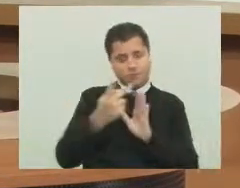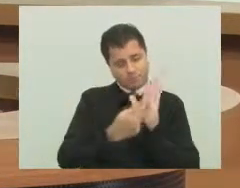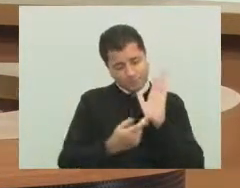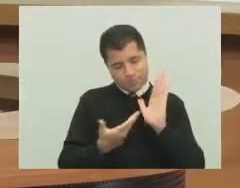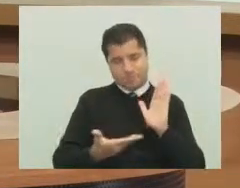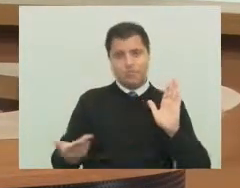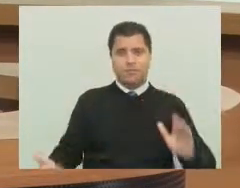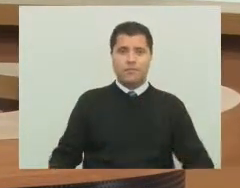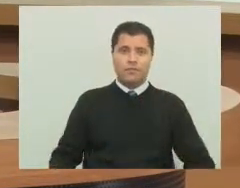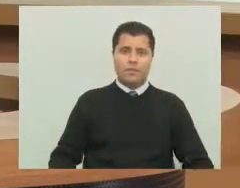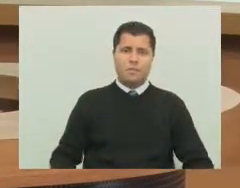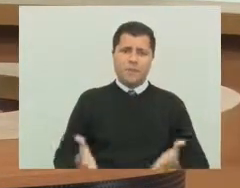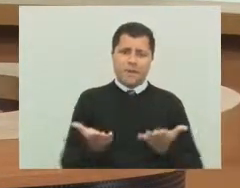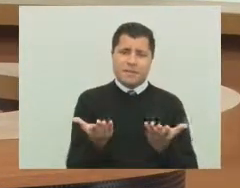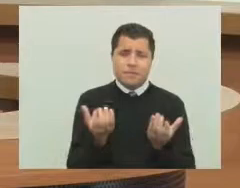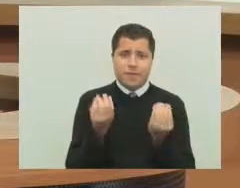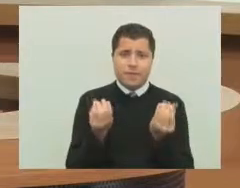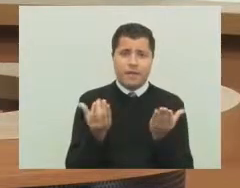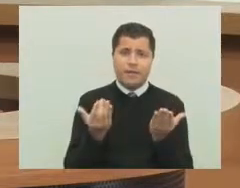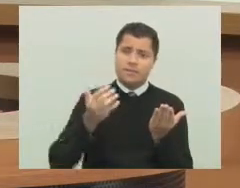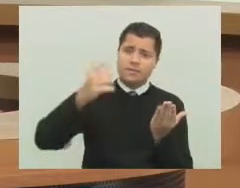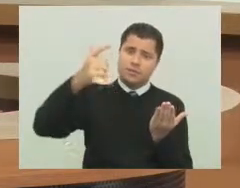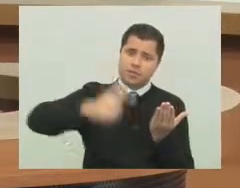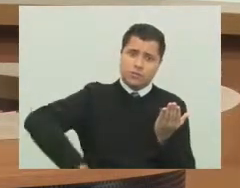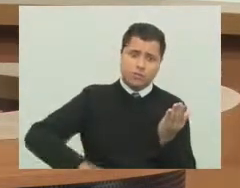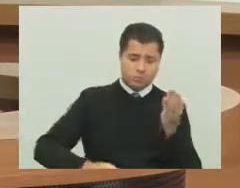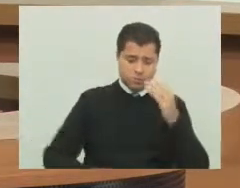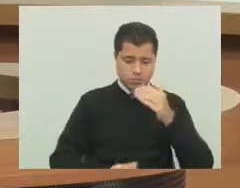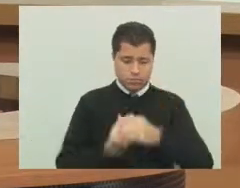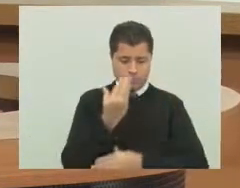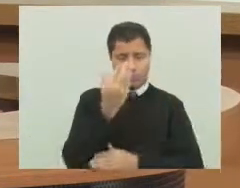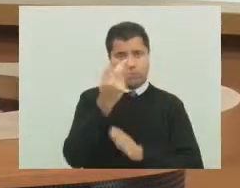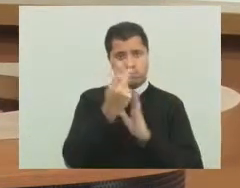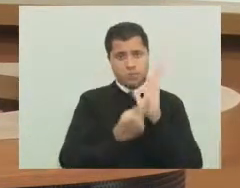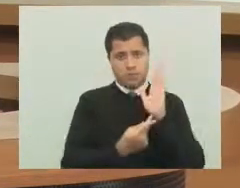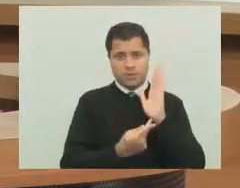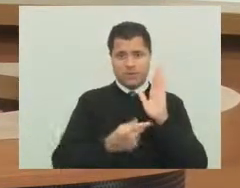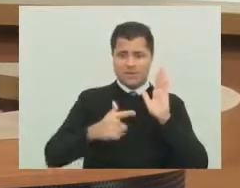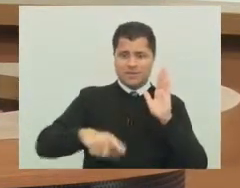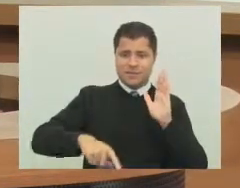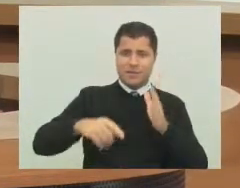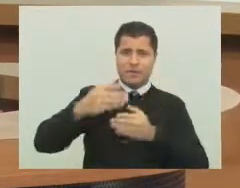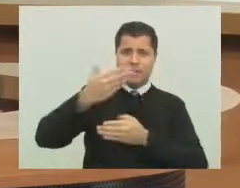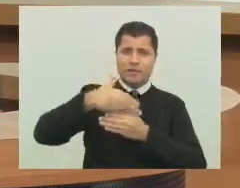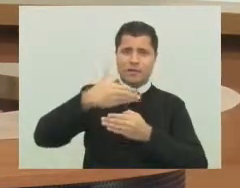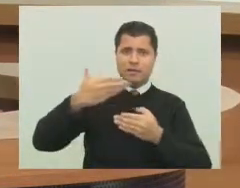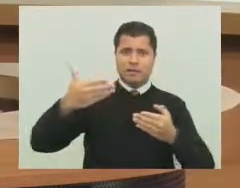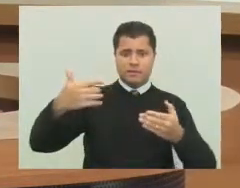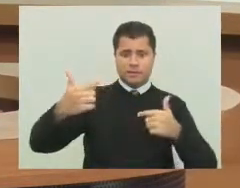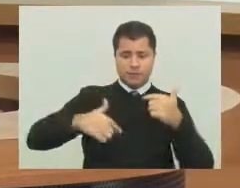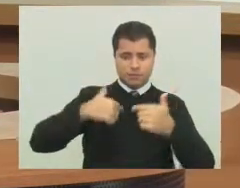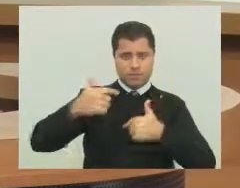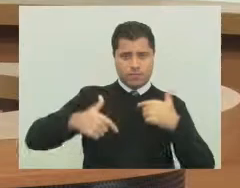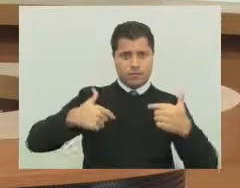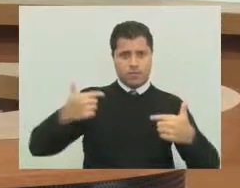necessidade de se criar mais um modal de transporte, um transporte individual, um